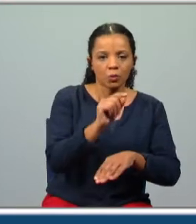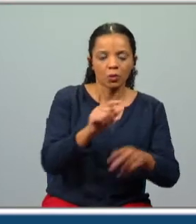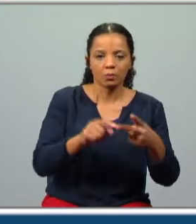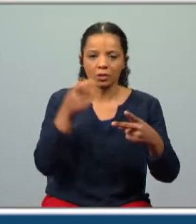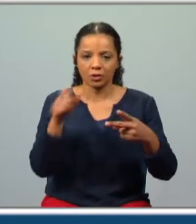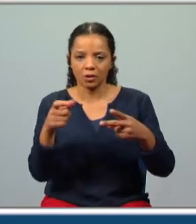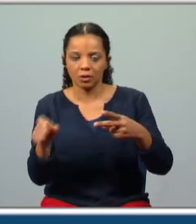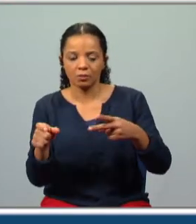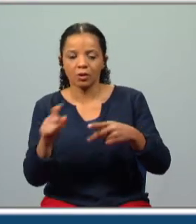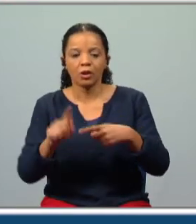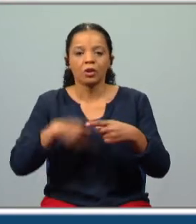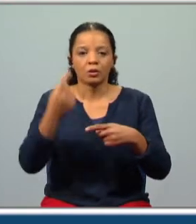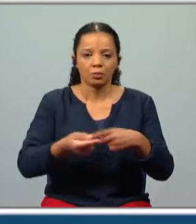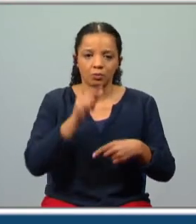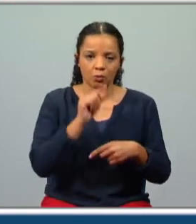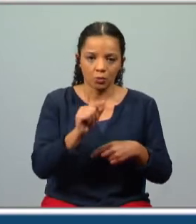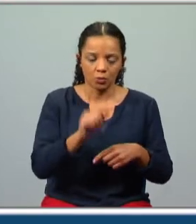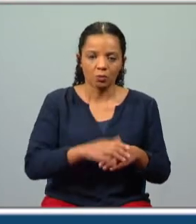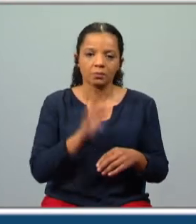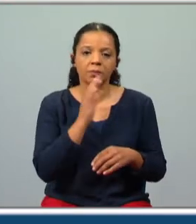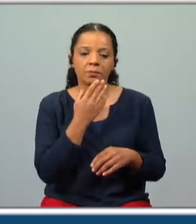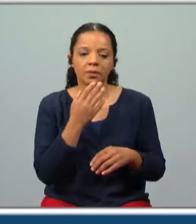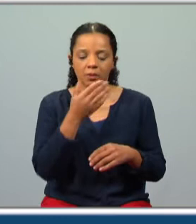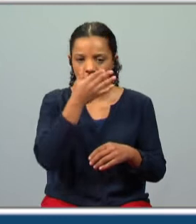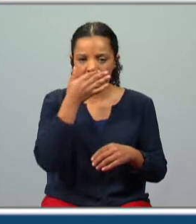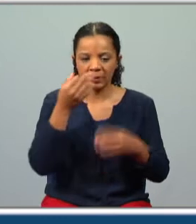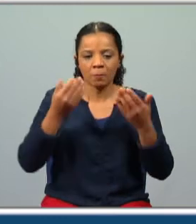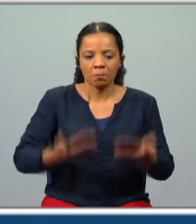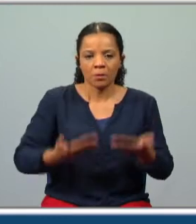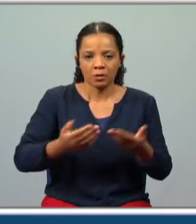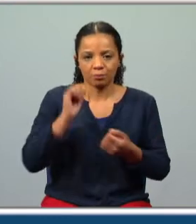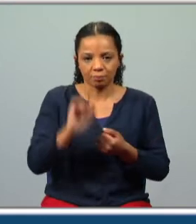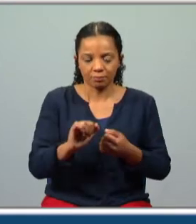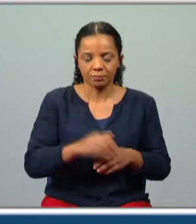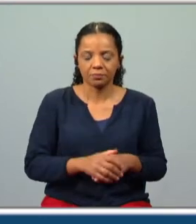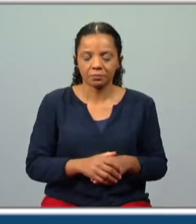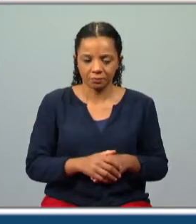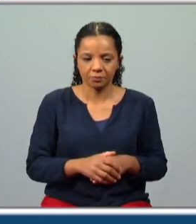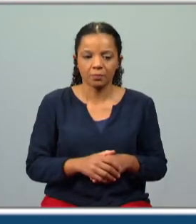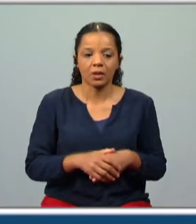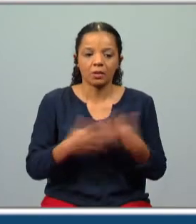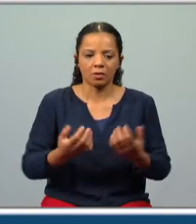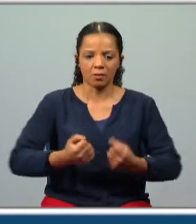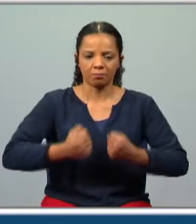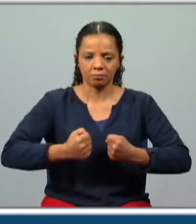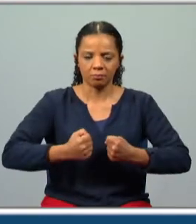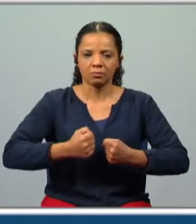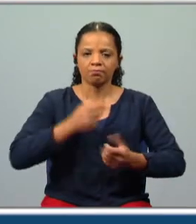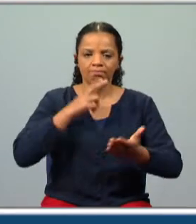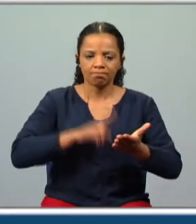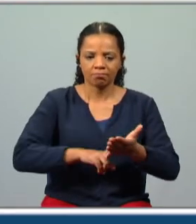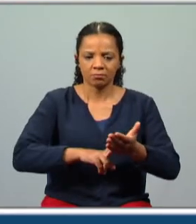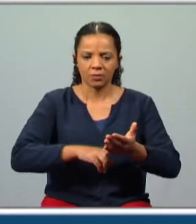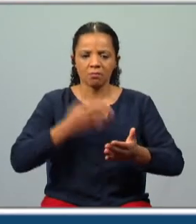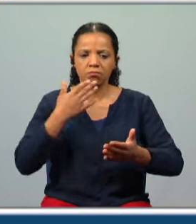temos os adjetivos colocados depois do nome, conforme a carga que lhe pretendemos dar. Então, repara, robusta e válida, desforme